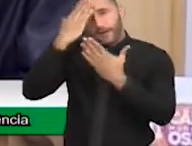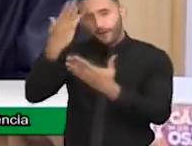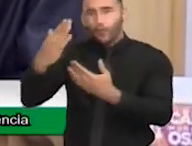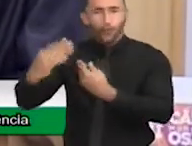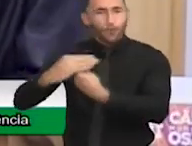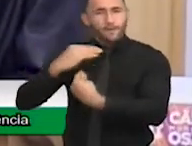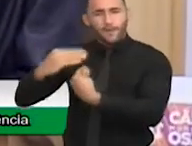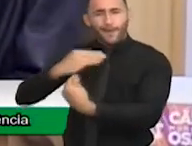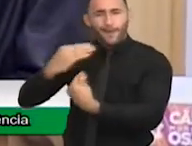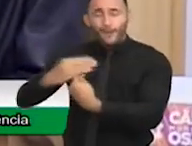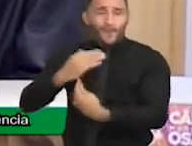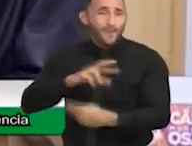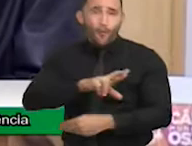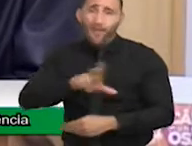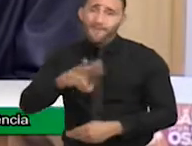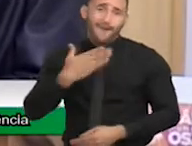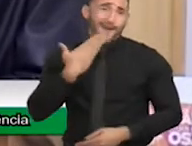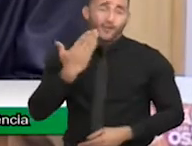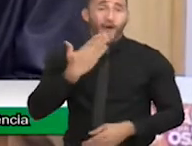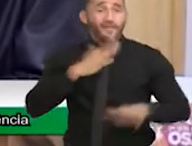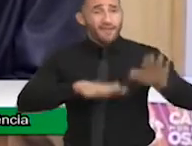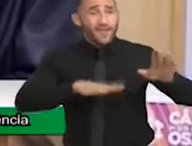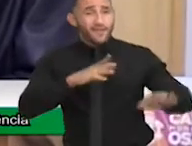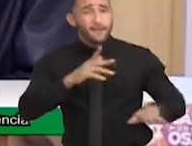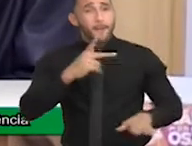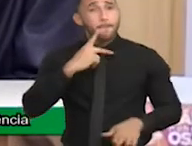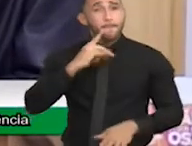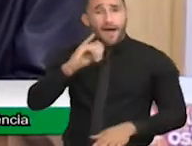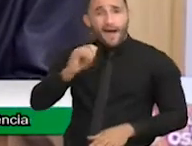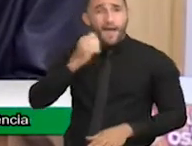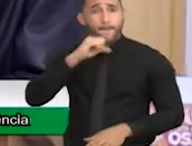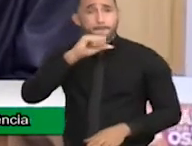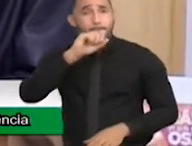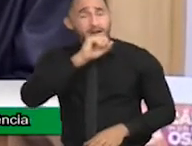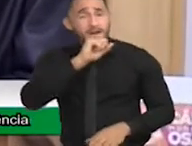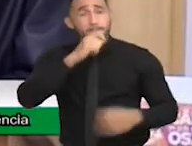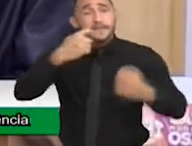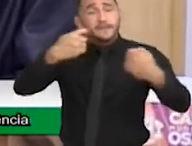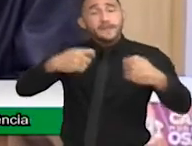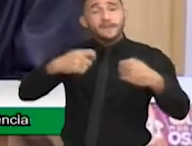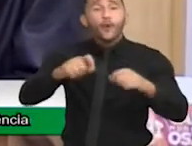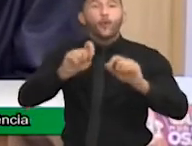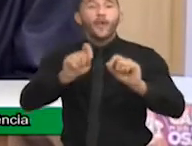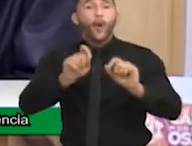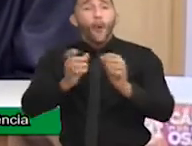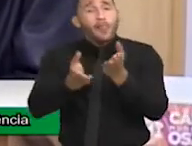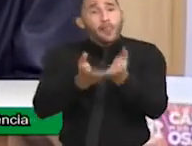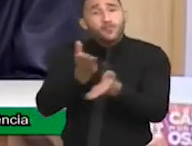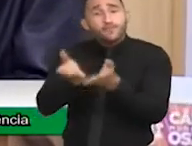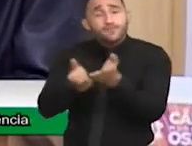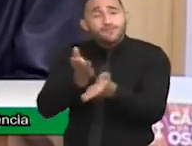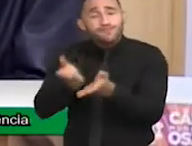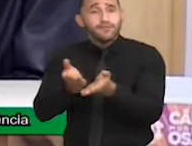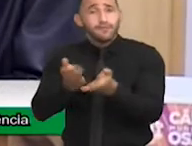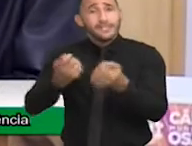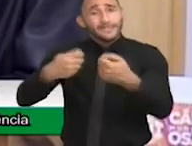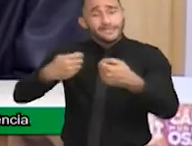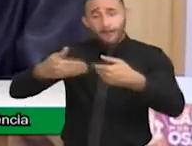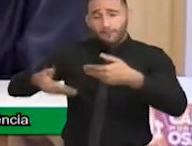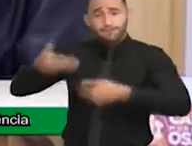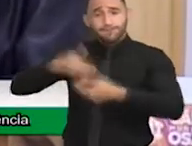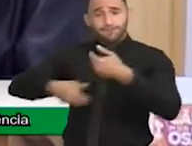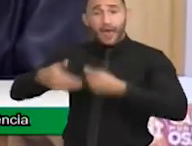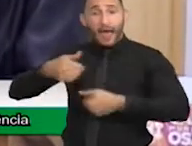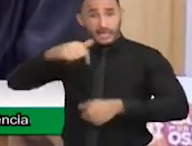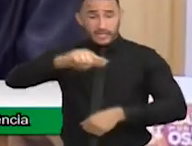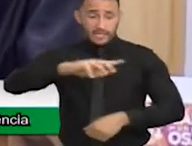porque não é fácil. Muitas vezes o pai, a mãe, ele precisa de um acompanhamento, ele precisa de um atendimento. Por exemplo, a